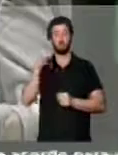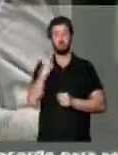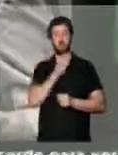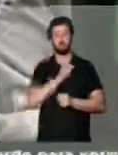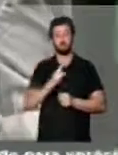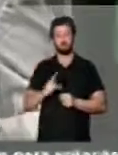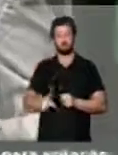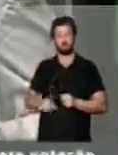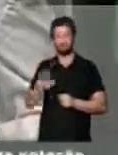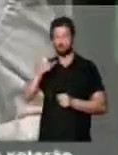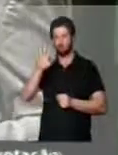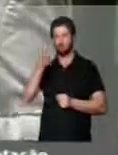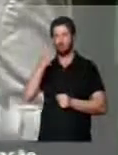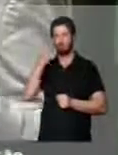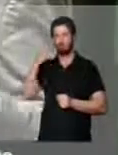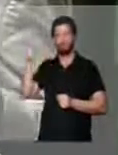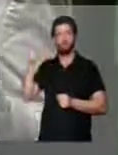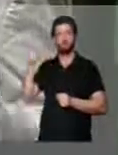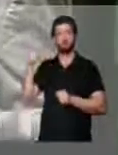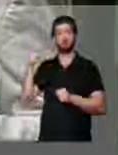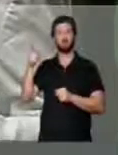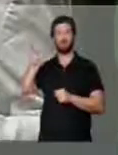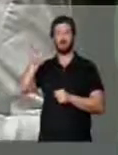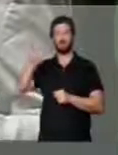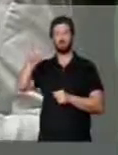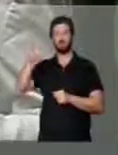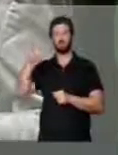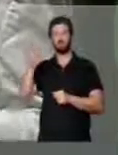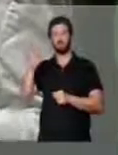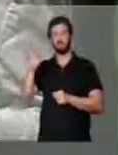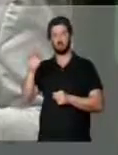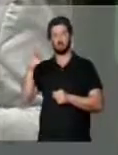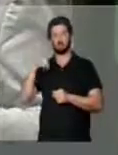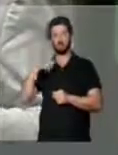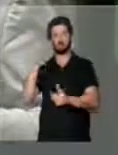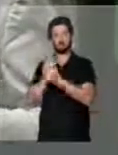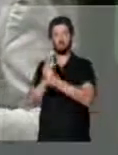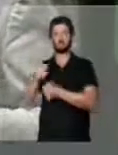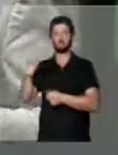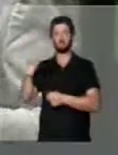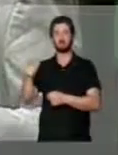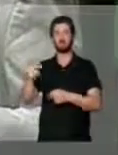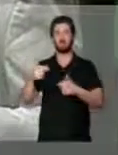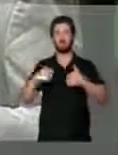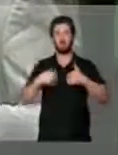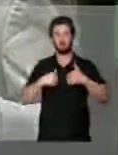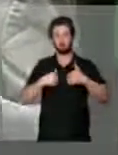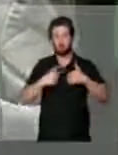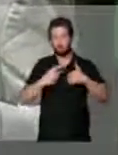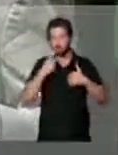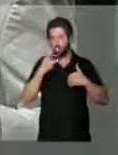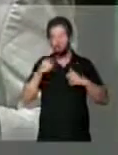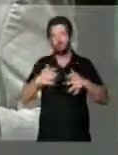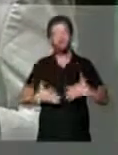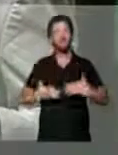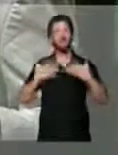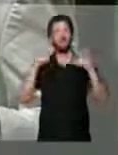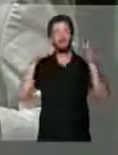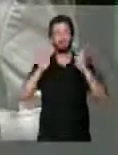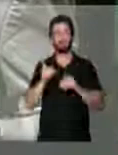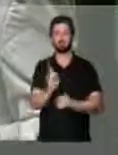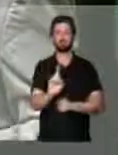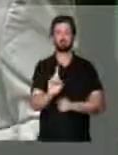Lula foi indiciado na tal Operação Lava Jato. Eu não quero registrar isso aqui com nenhuma alegria.